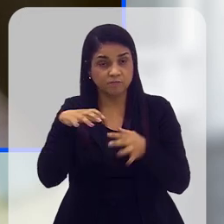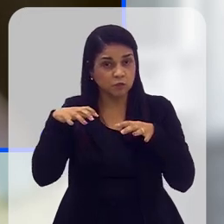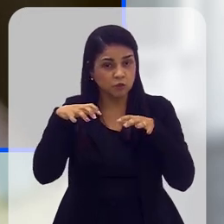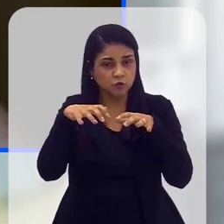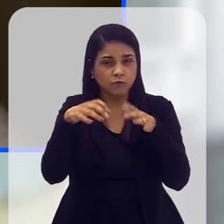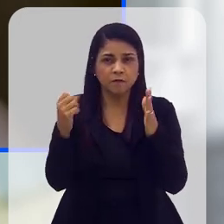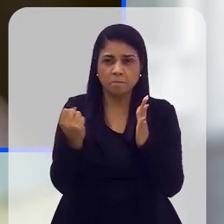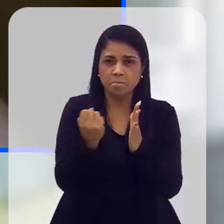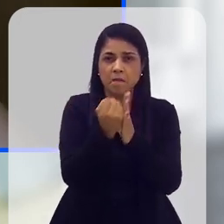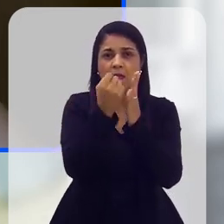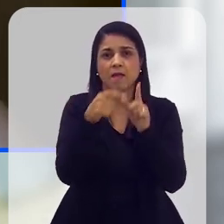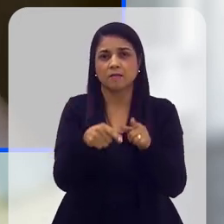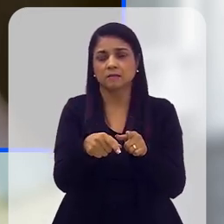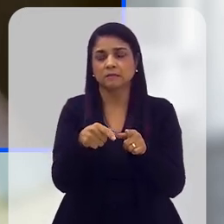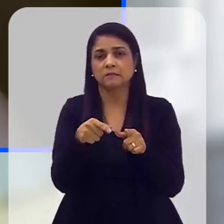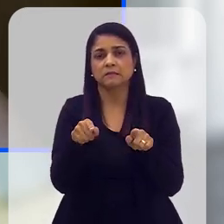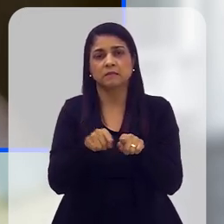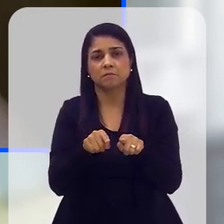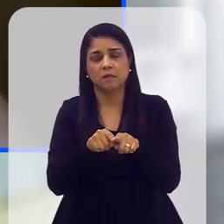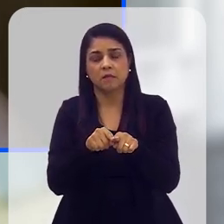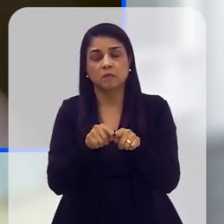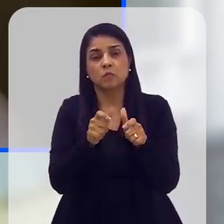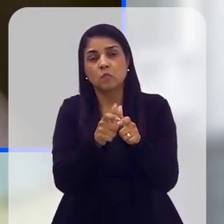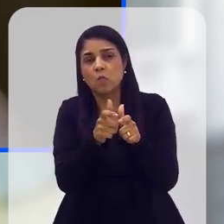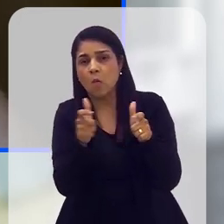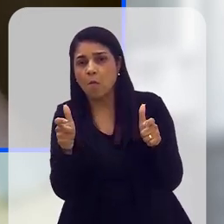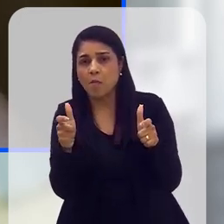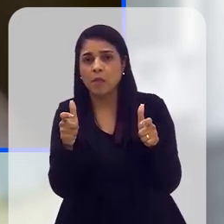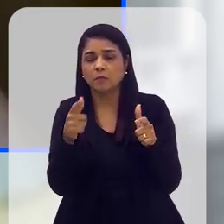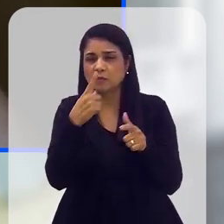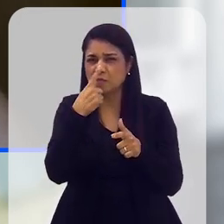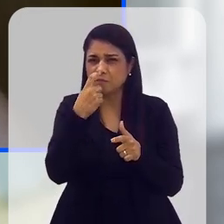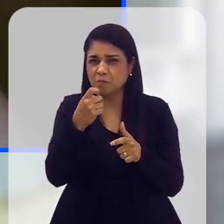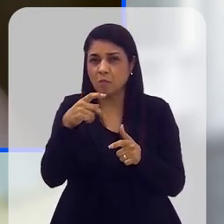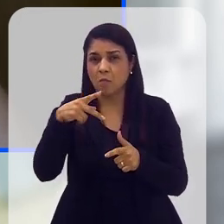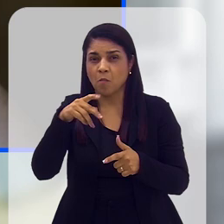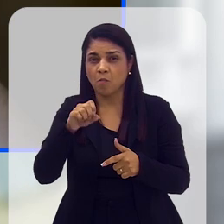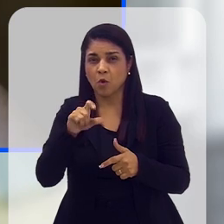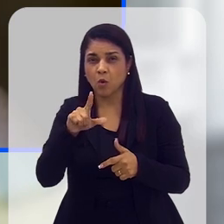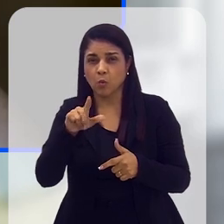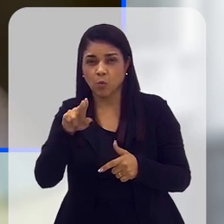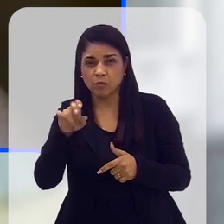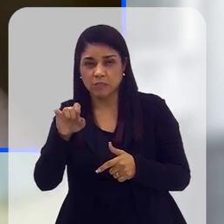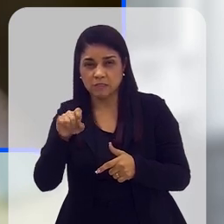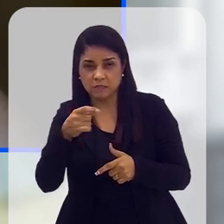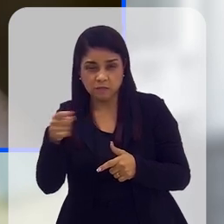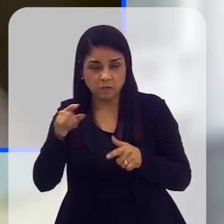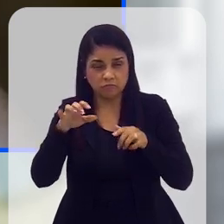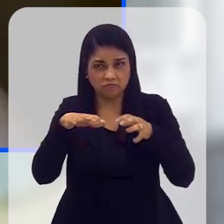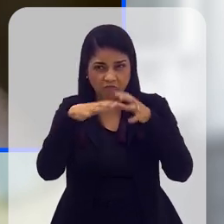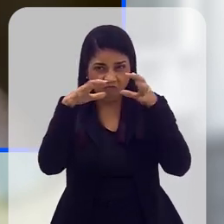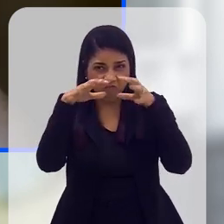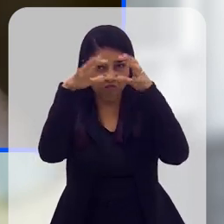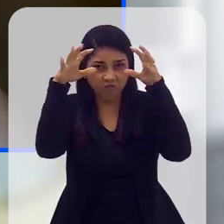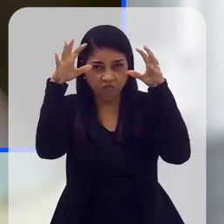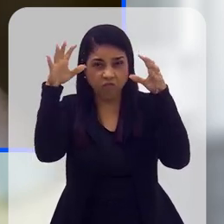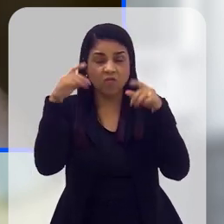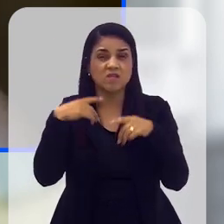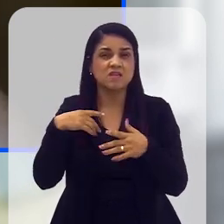chuvas do Centro-Oeste, impactam diretamente no aumento de poluição de cidades até,